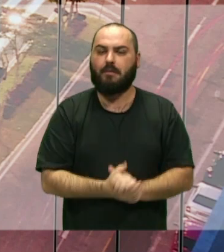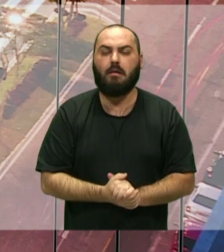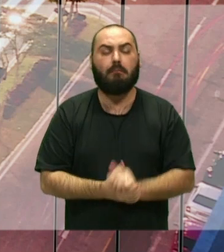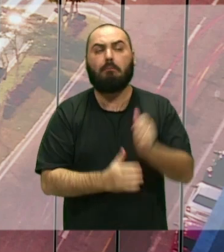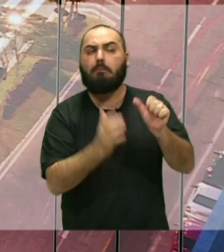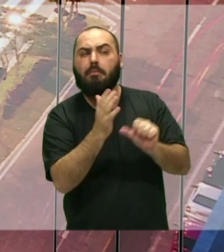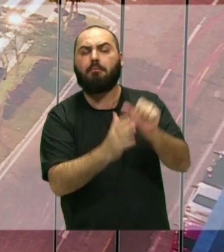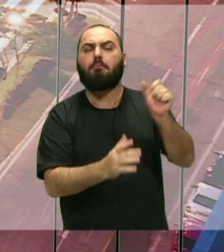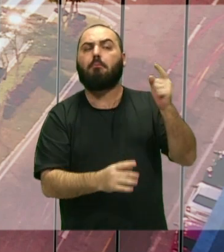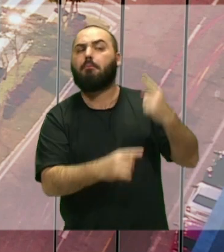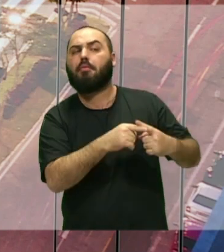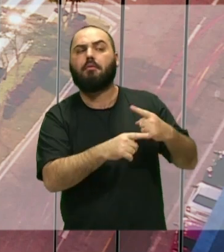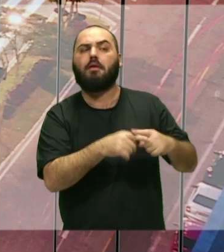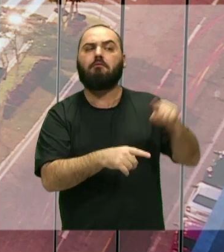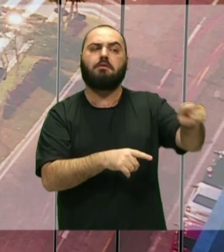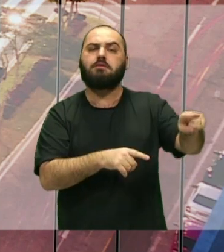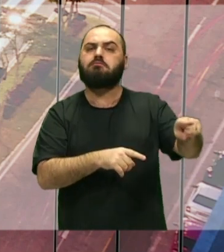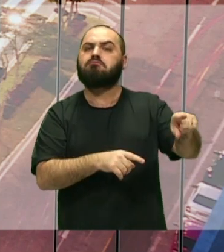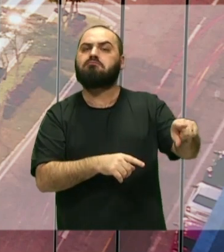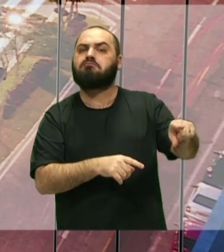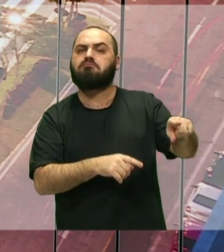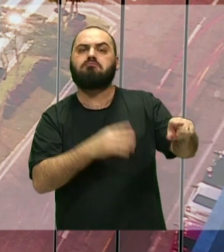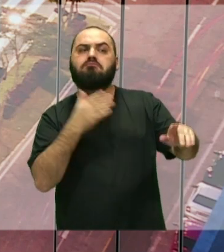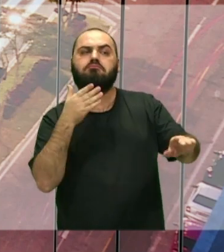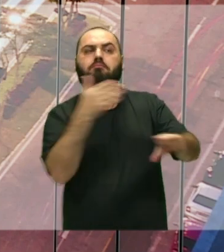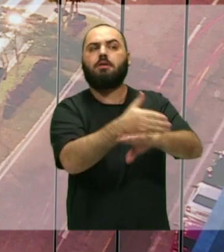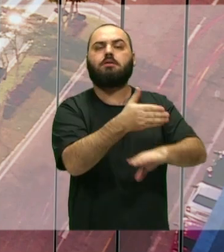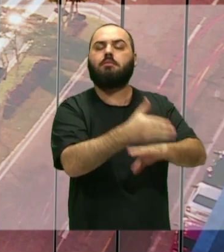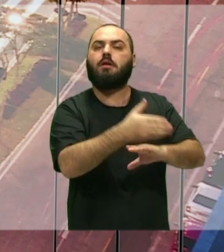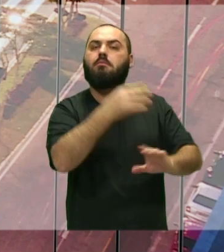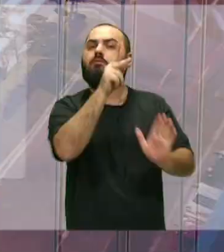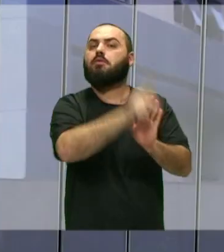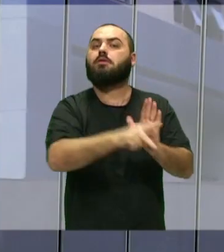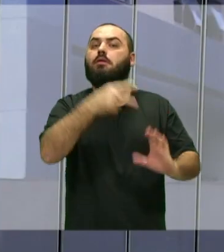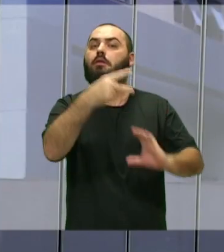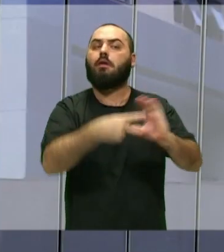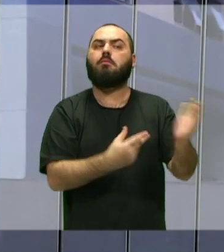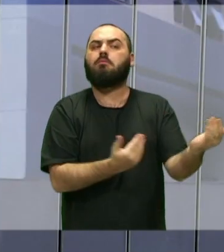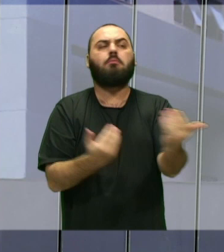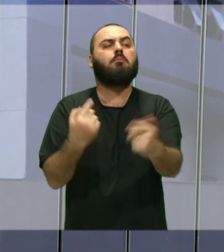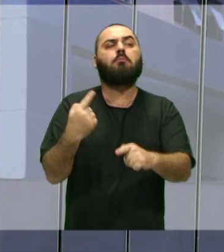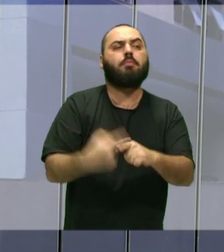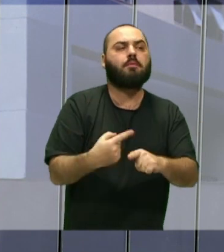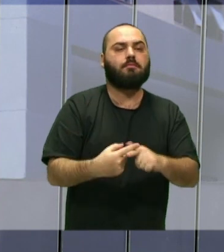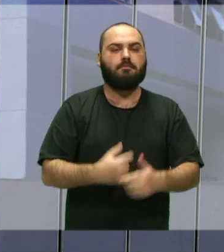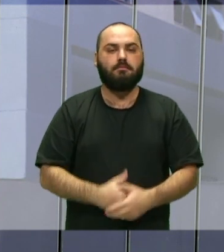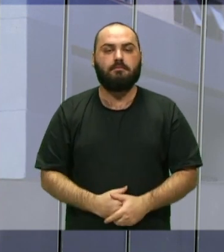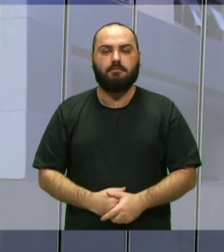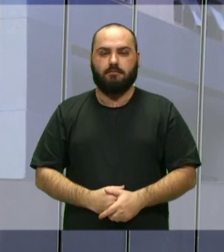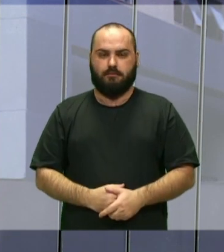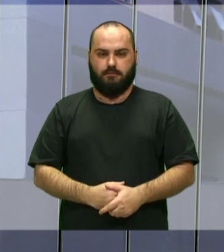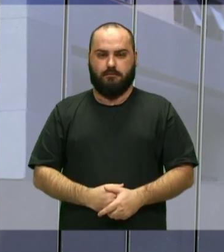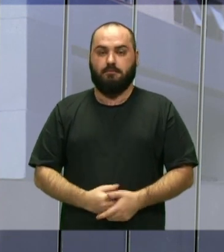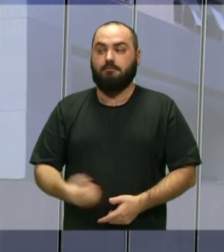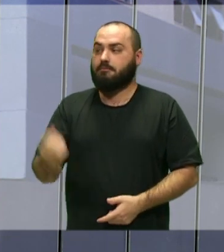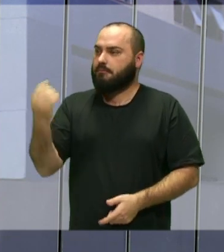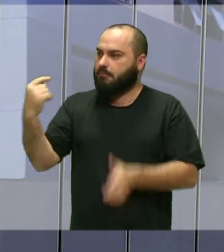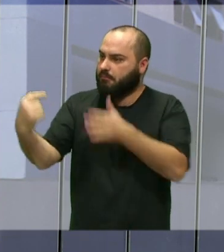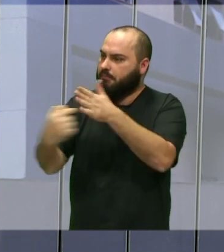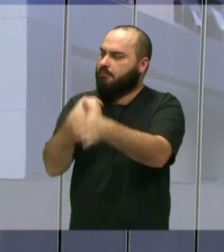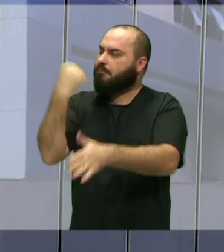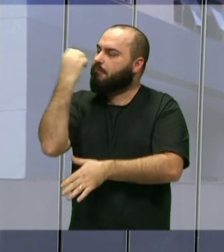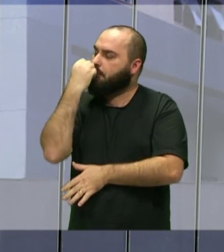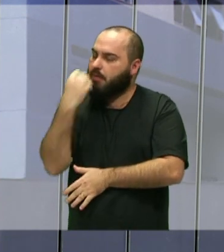você decidiu participar do projeto Câmara Mirim? Então, é uma pergunta muito clara pra mim, porque eu